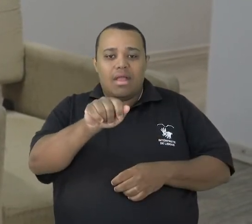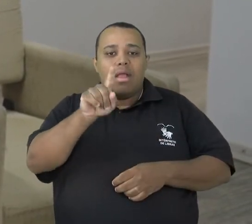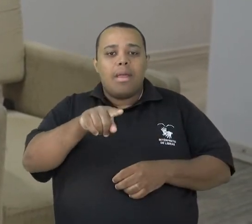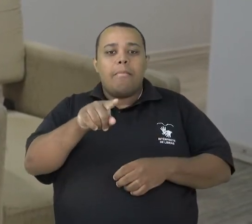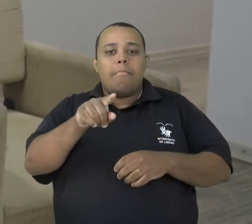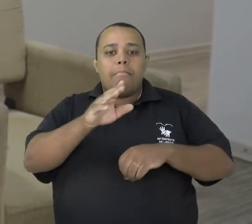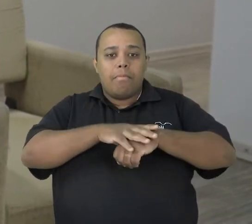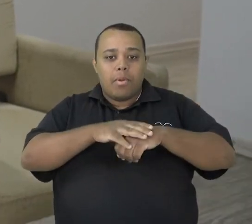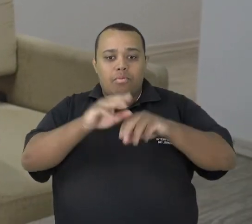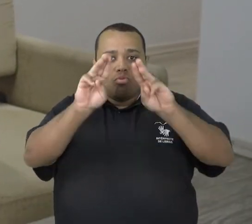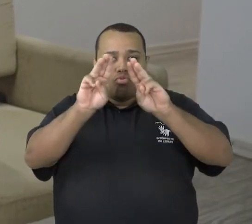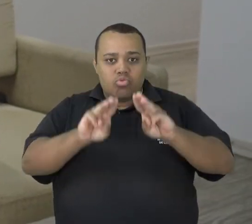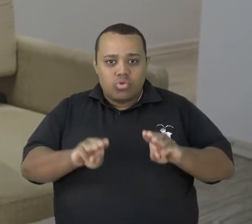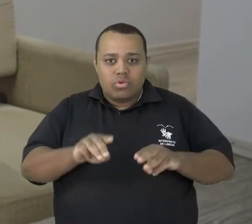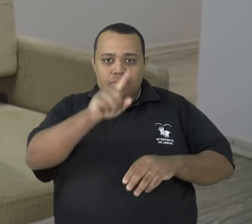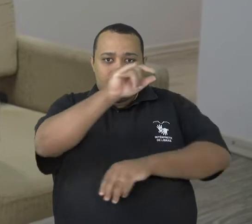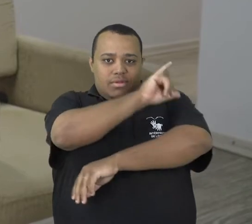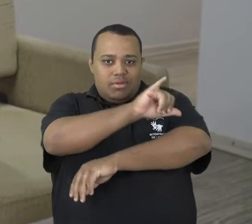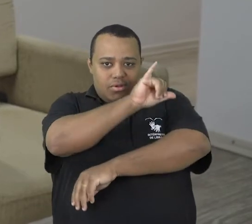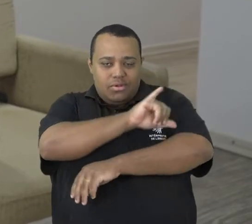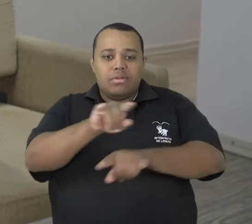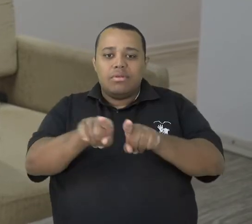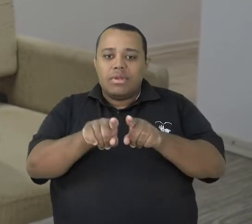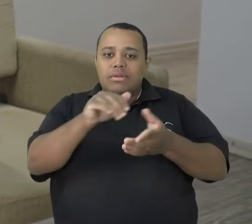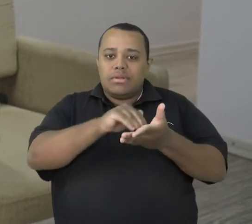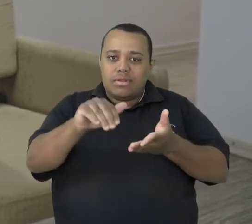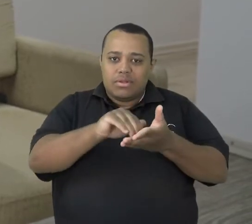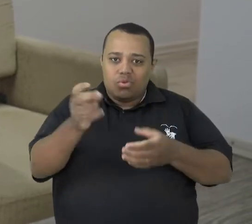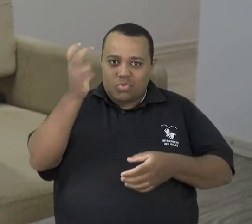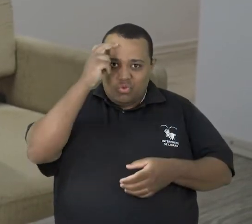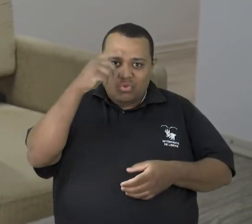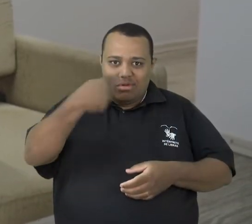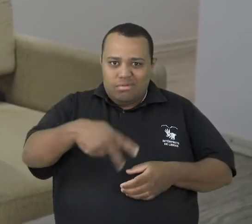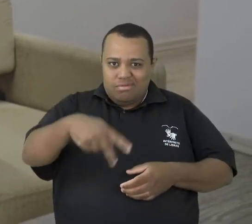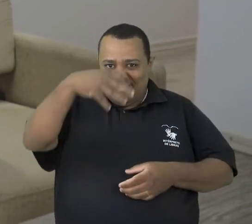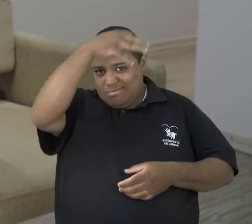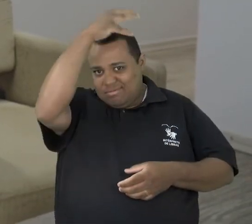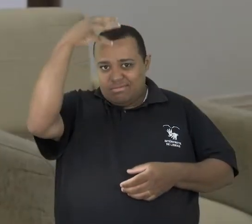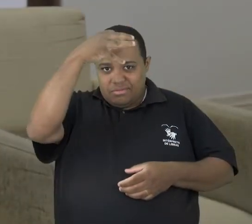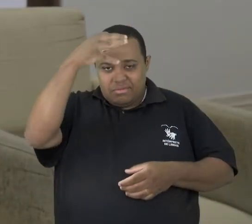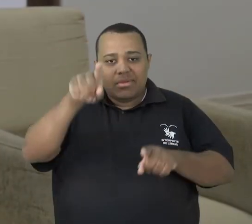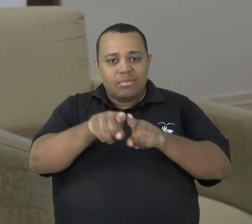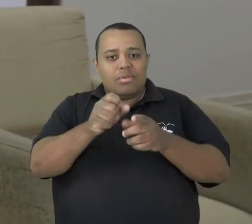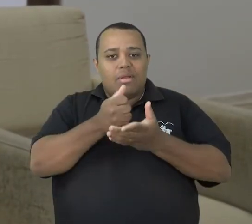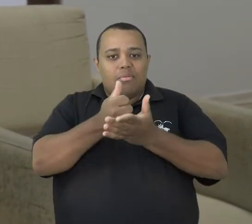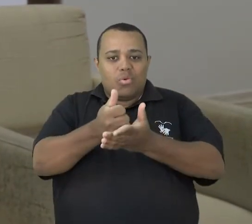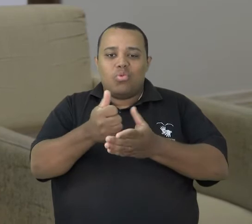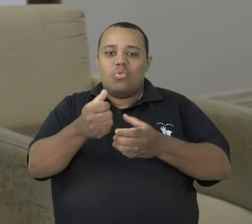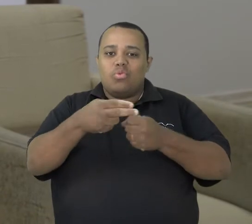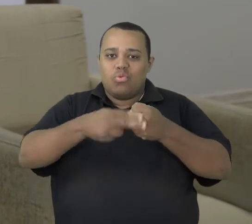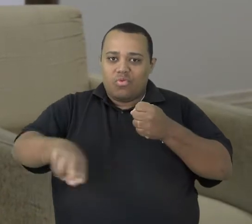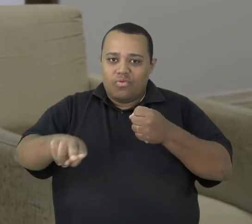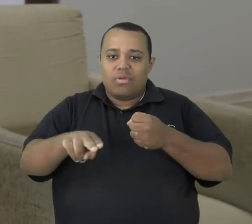Social no Rio de Janeiro, juntamente com a Secretaria de Cultura do Espírito Santo e apoio da UFIS. O encontro será